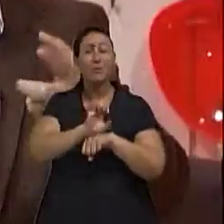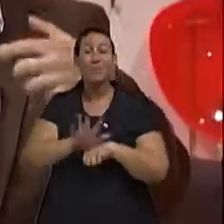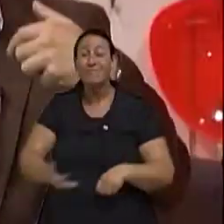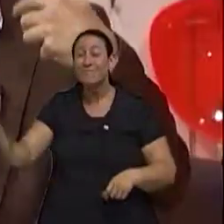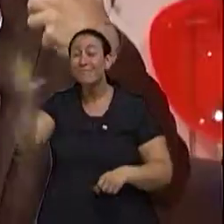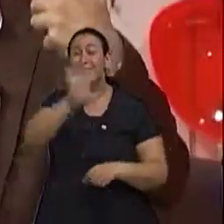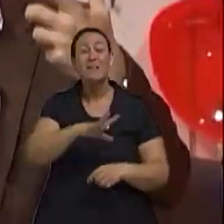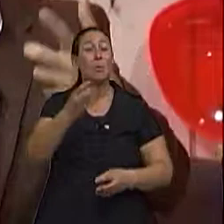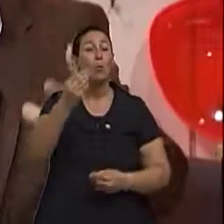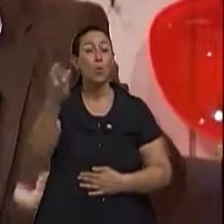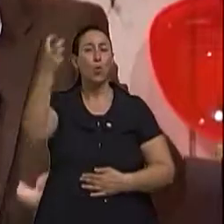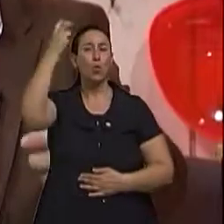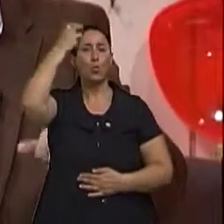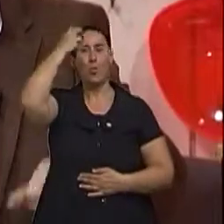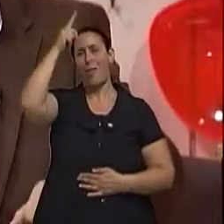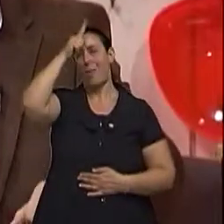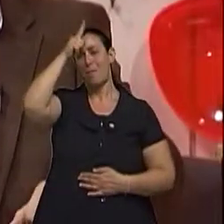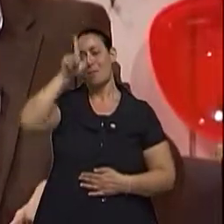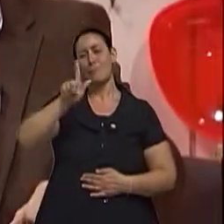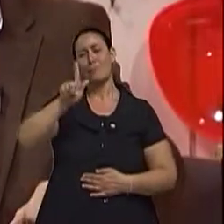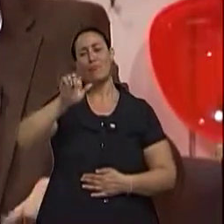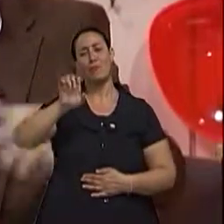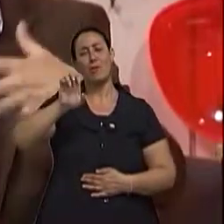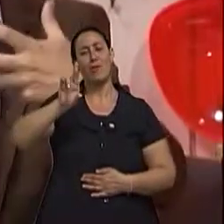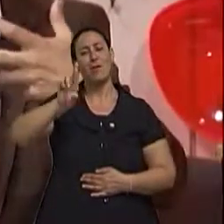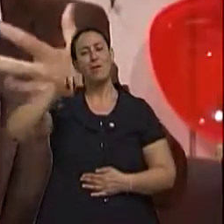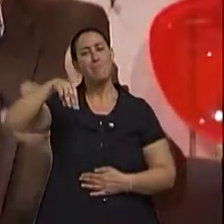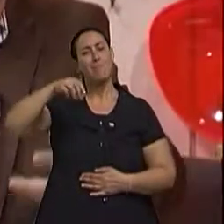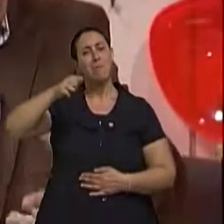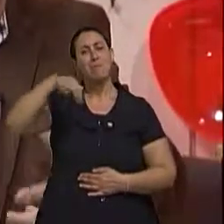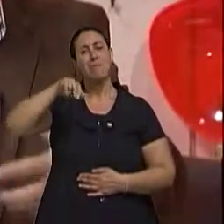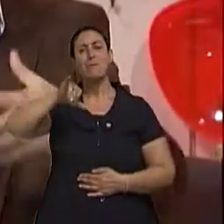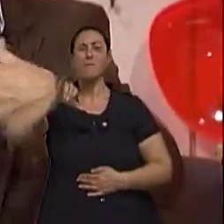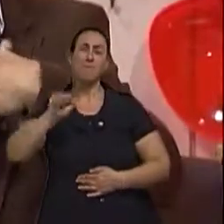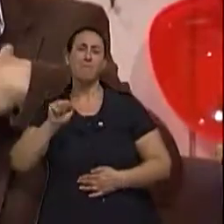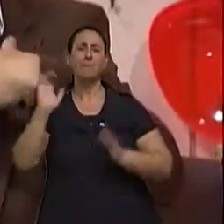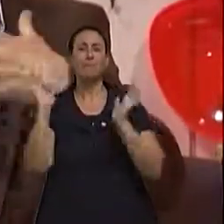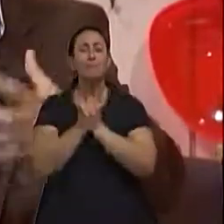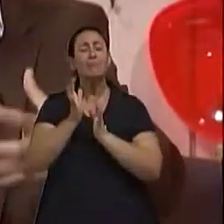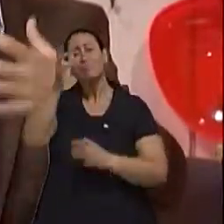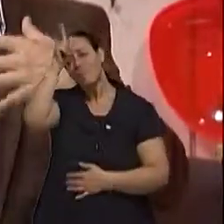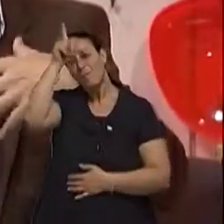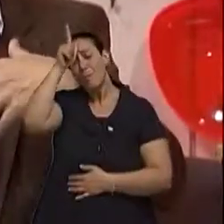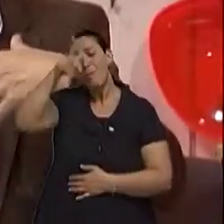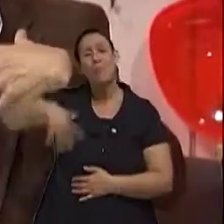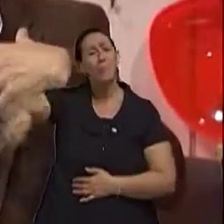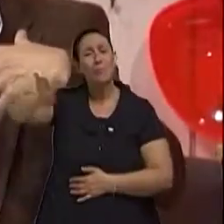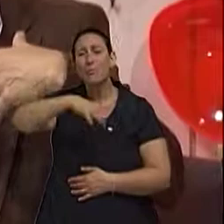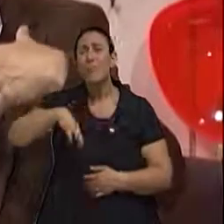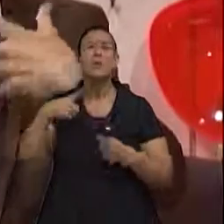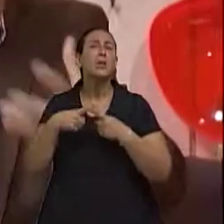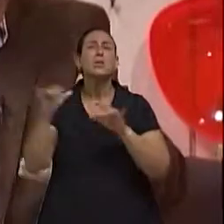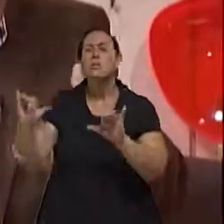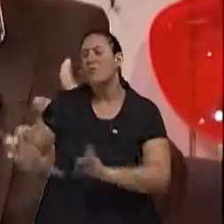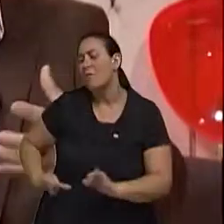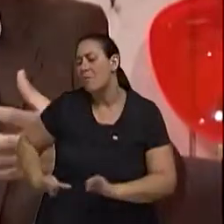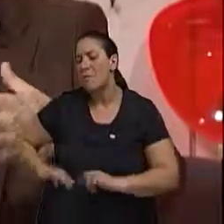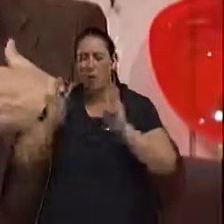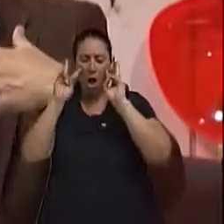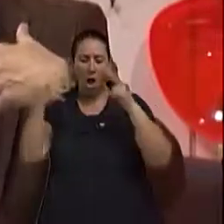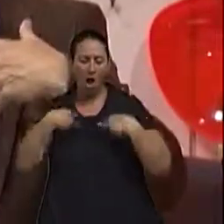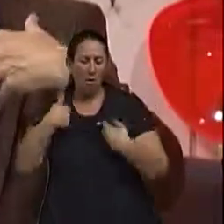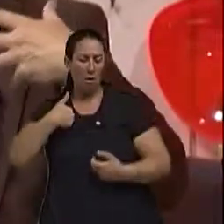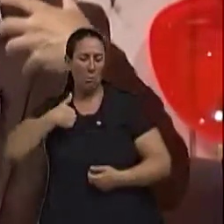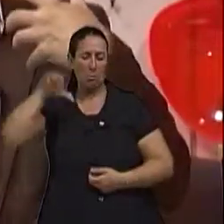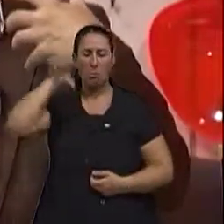pessoas têm uma dificuldade maior de manifestar o seu sofrimento. Isso é visto como um fracasso pessoal,